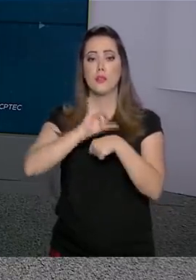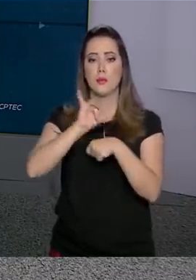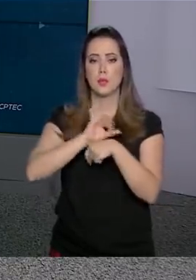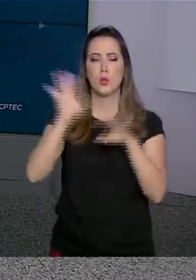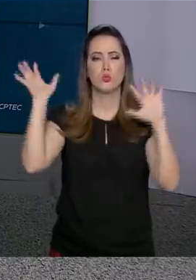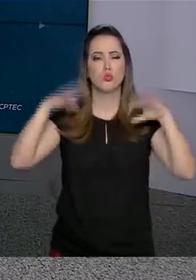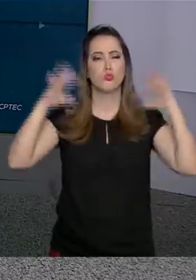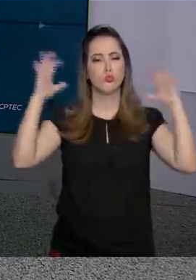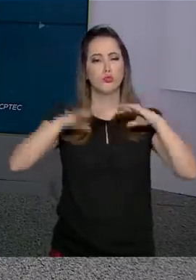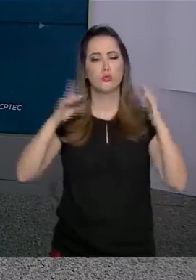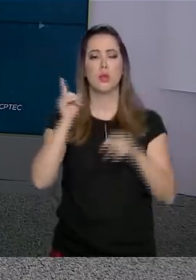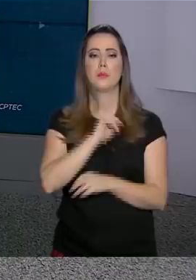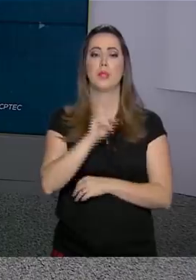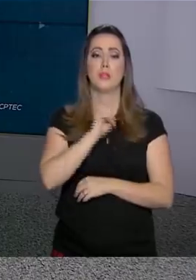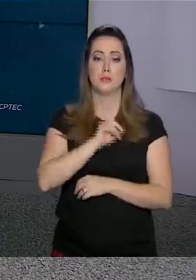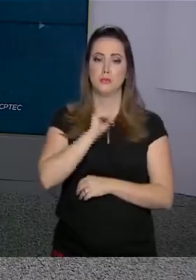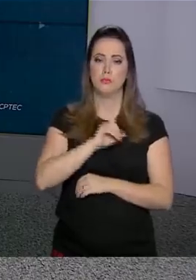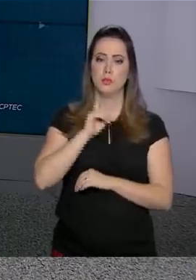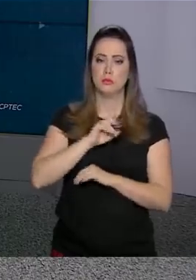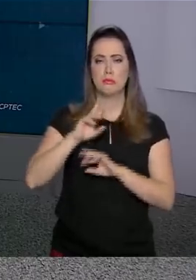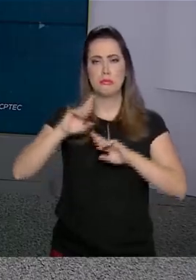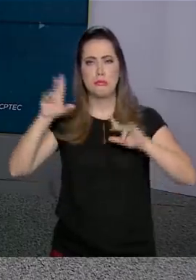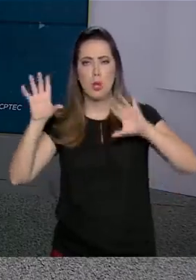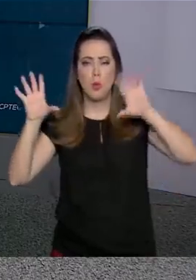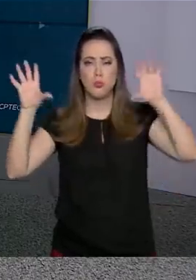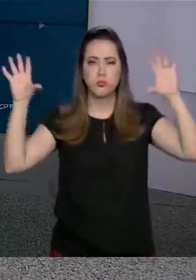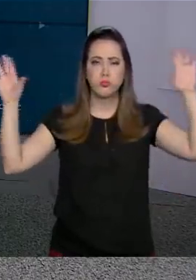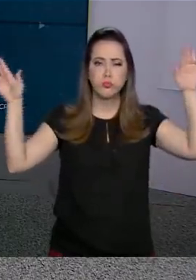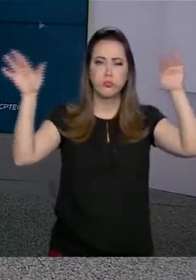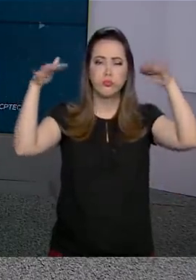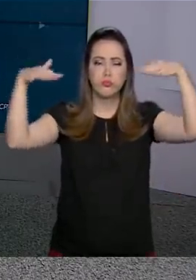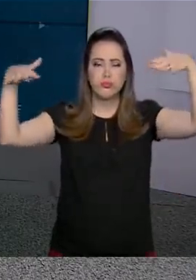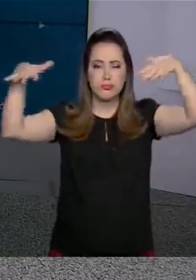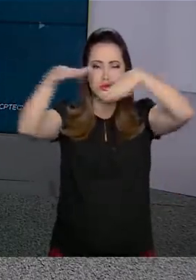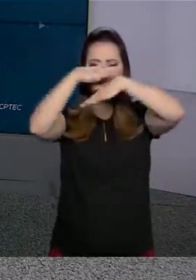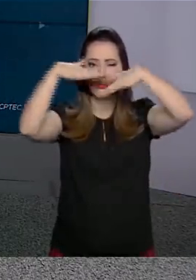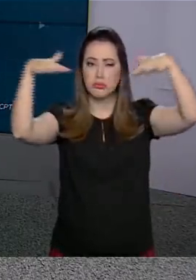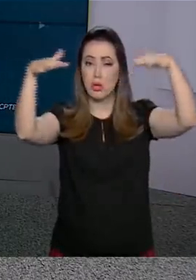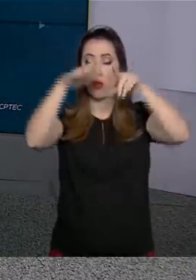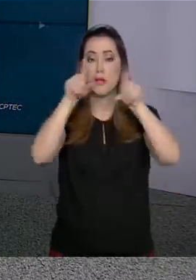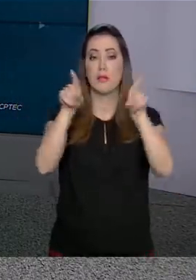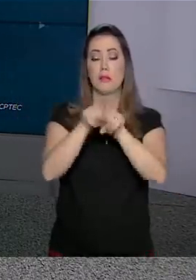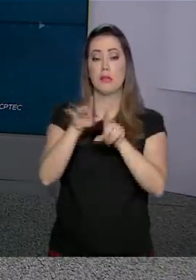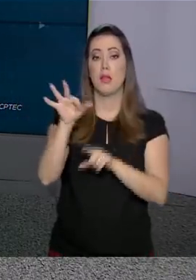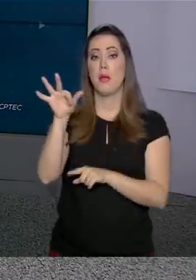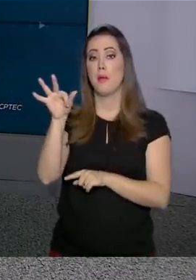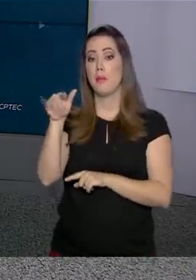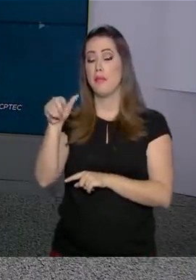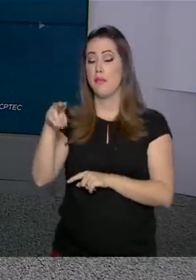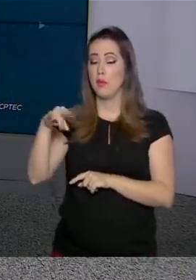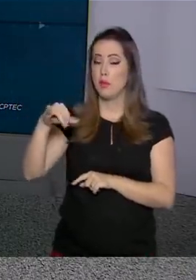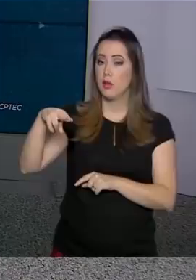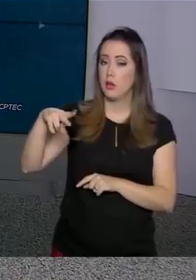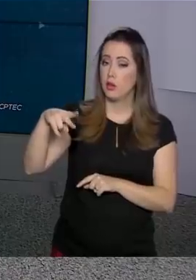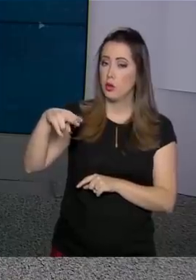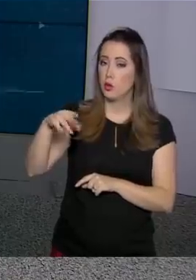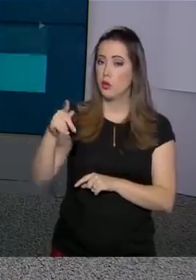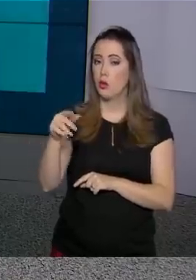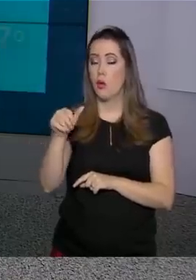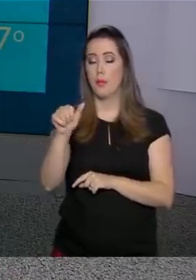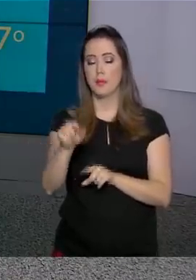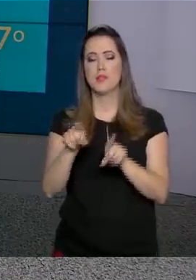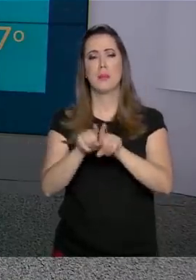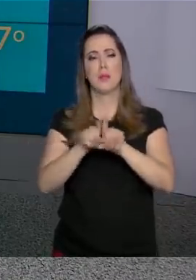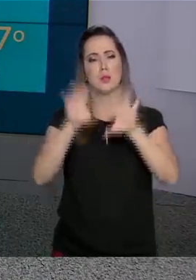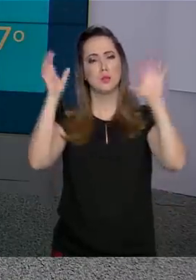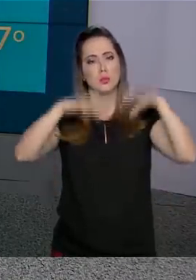Belo Horizonte, variação de nebulosidade. E em Florianópolis, pancadas de chuva também. E agora vamos às temperaturas.